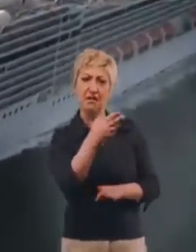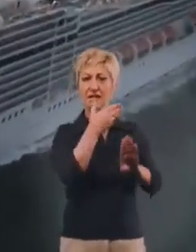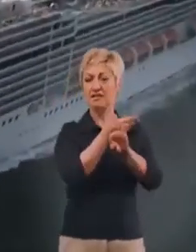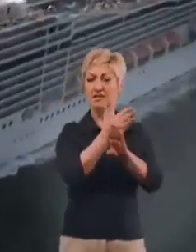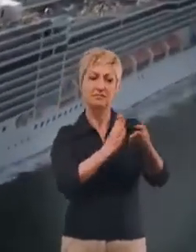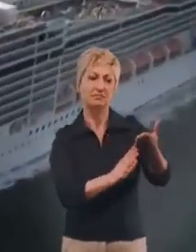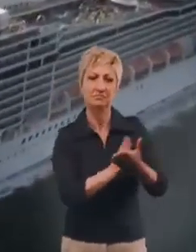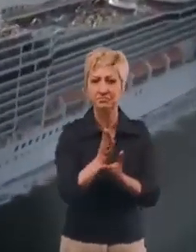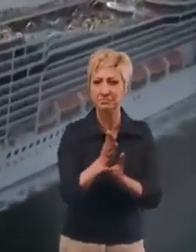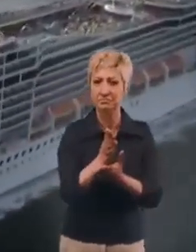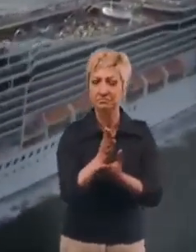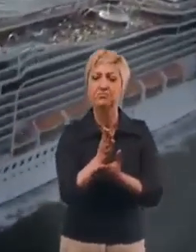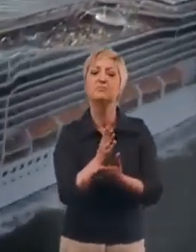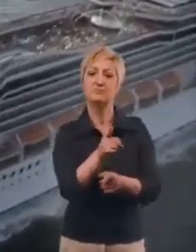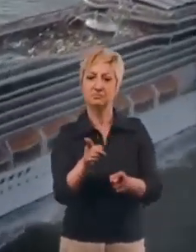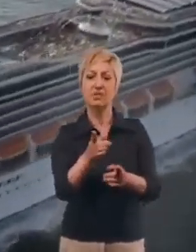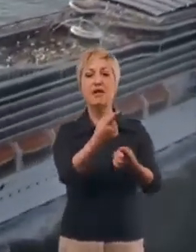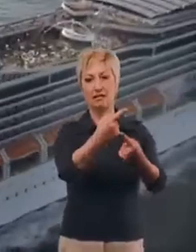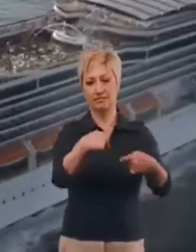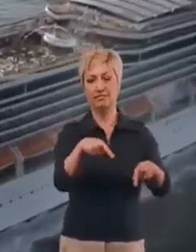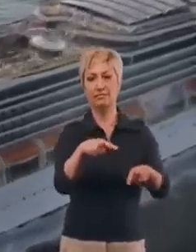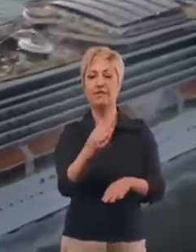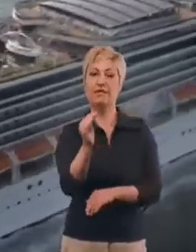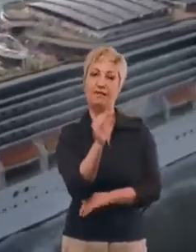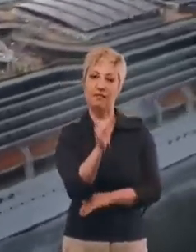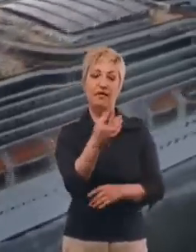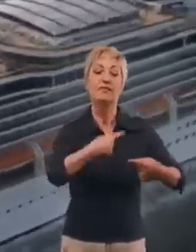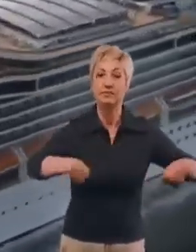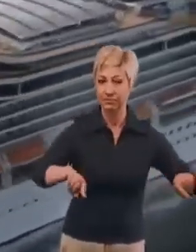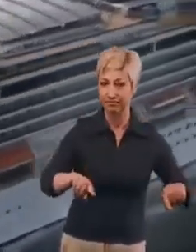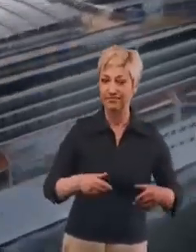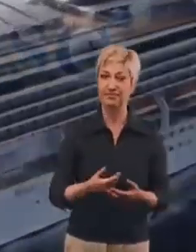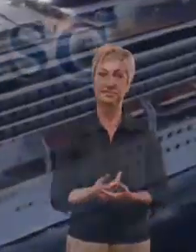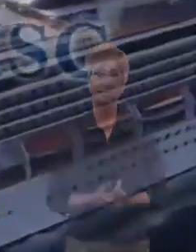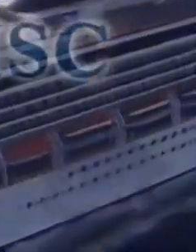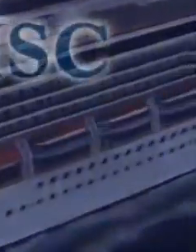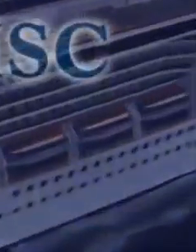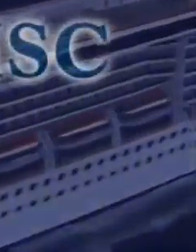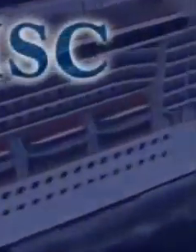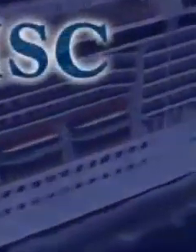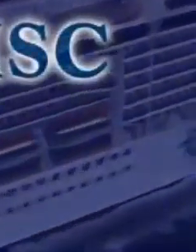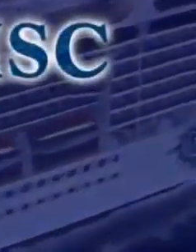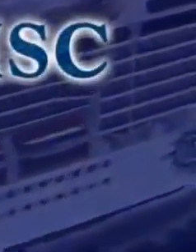sobre os procedimentos de segurança, não hesite em perguntar. Estamos ao seu inteiro dispor.